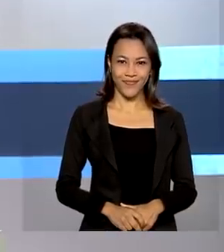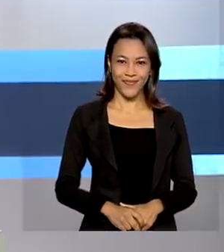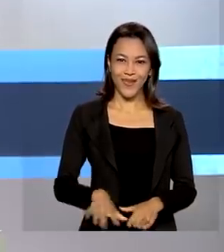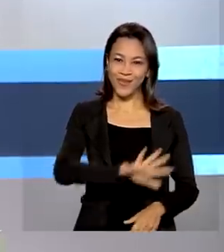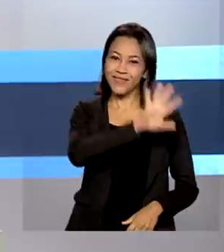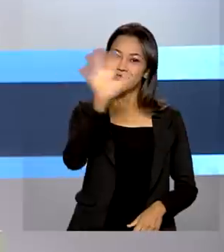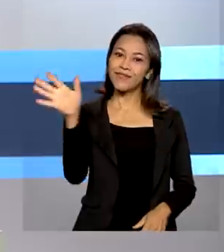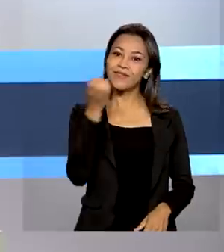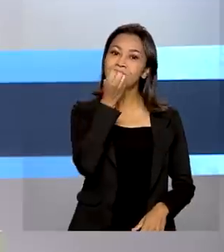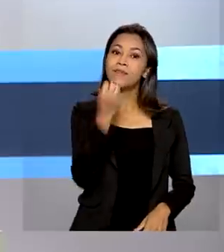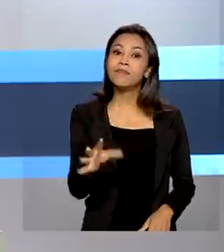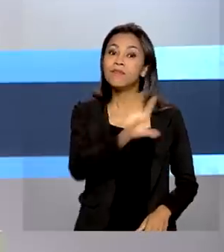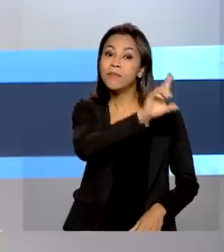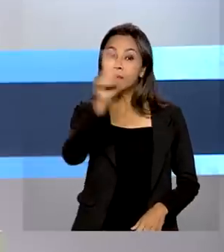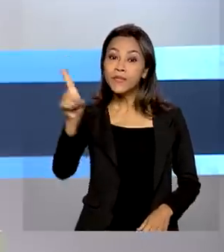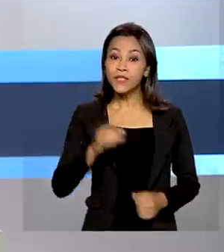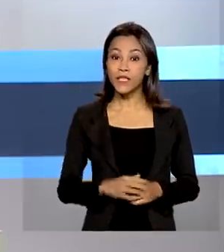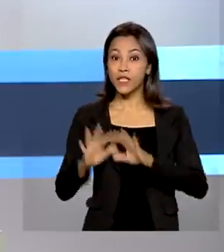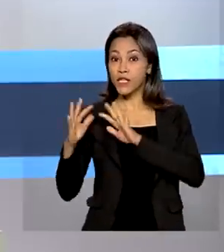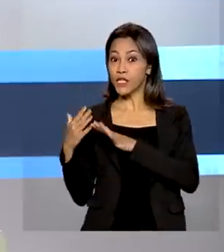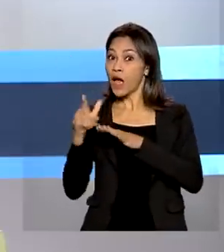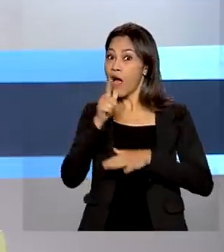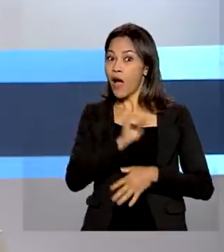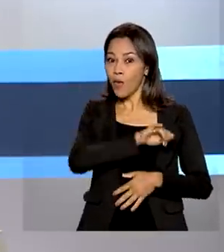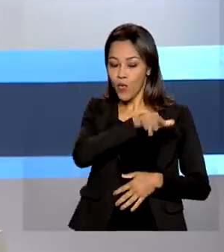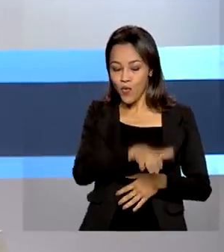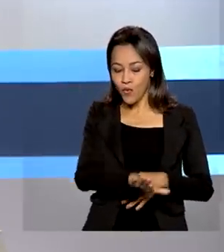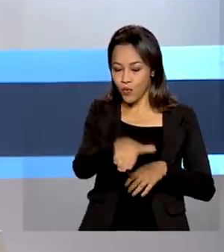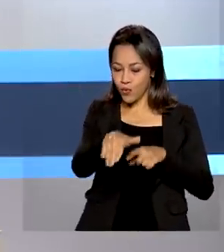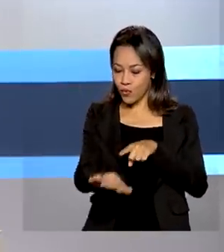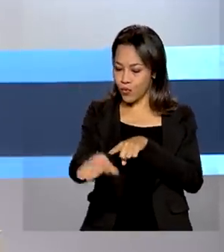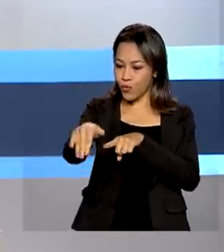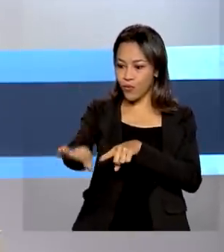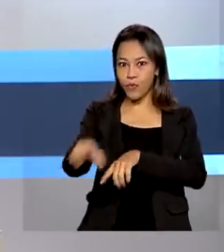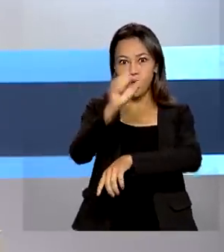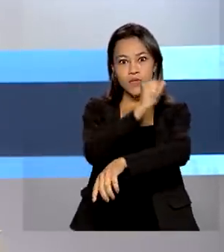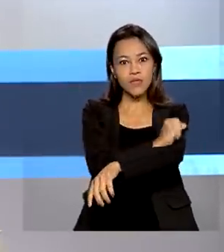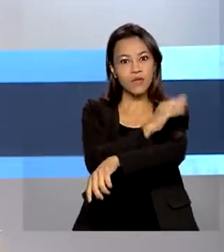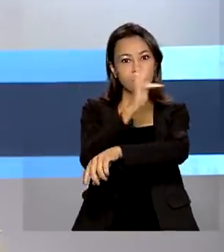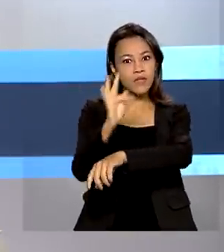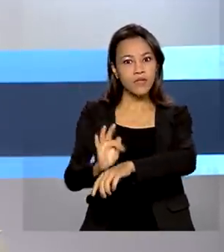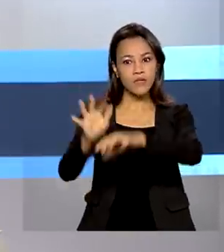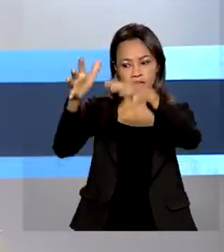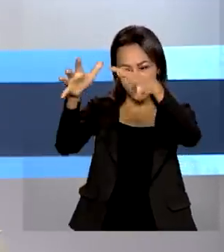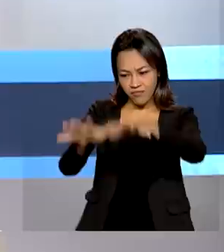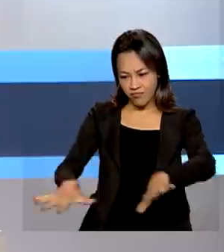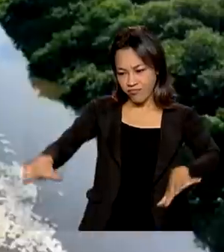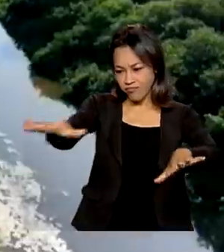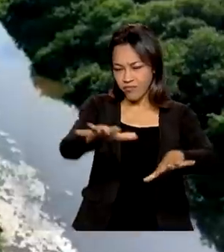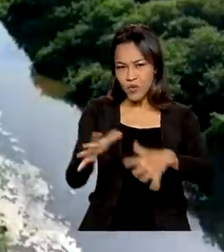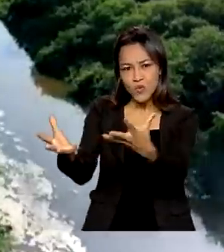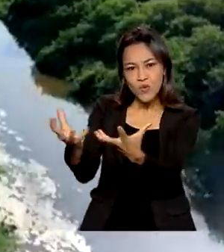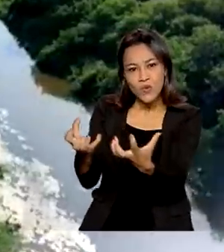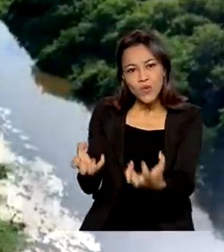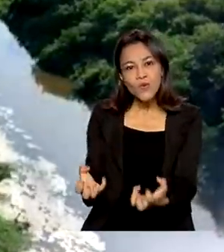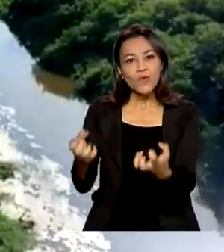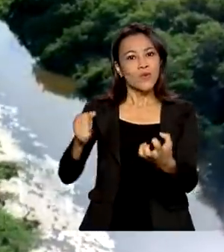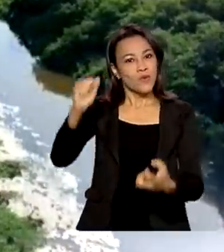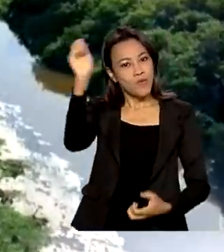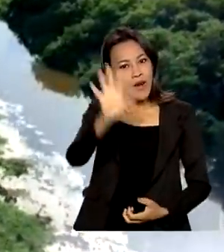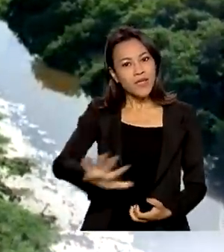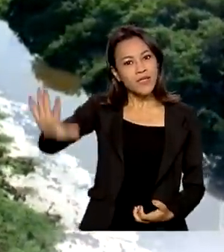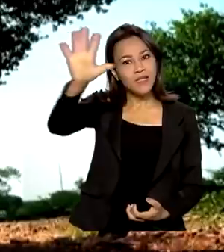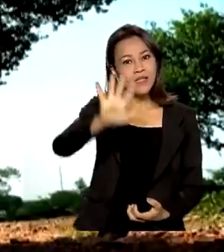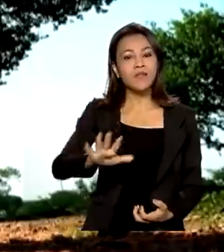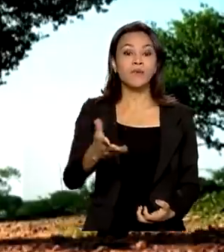Olá, bom dia! A chegada das águas do Rio São Francisco no Sertão Brasileiro. Nesta quarta-feira, o presidente